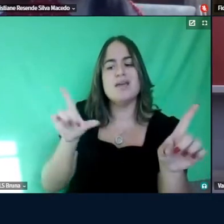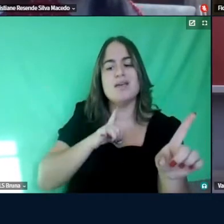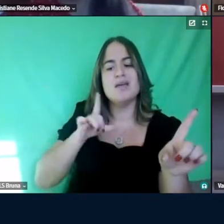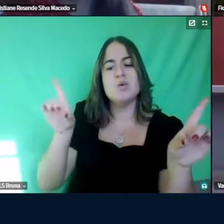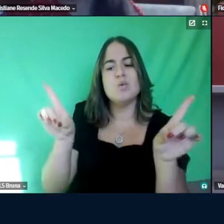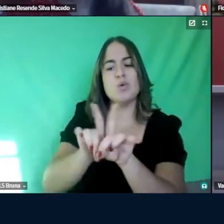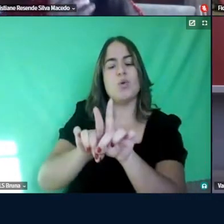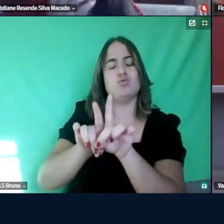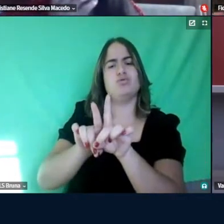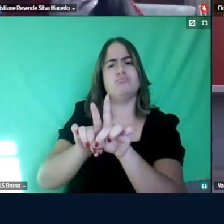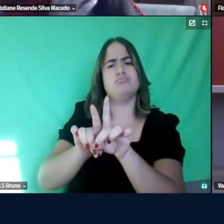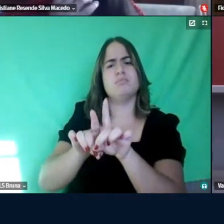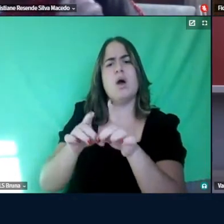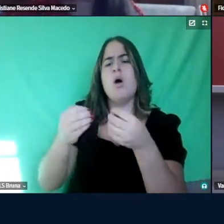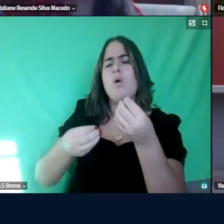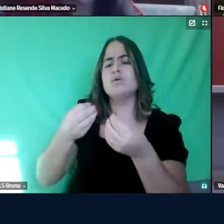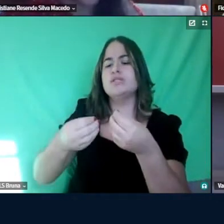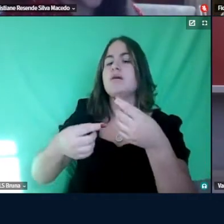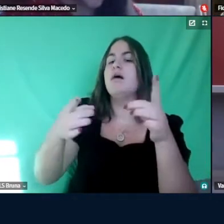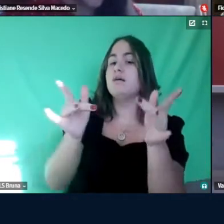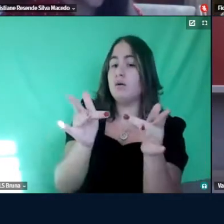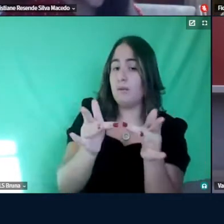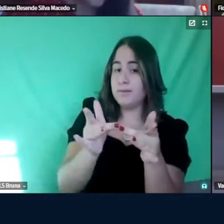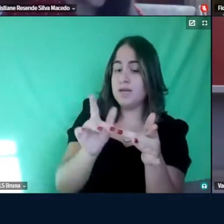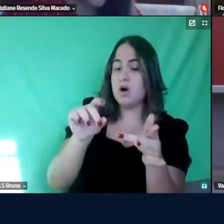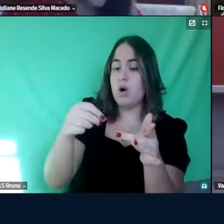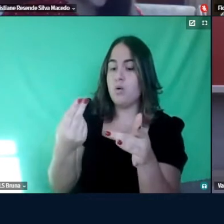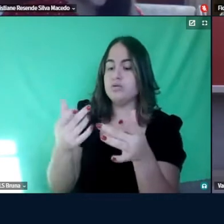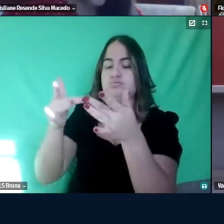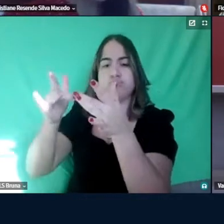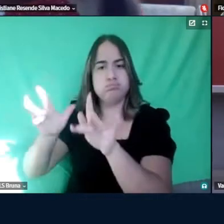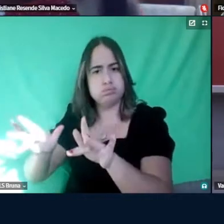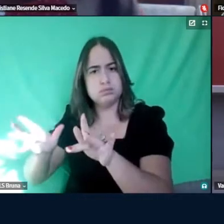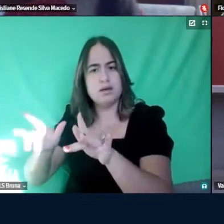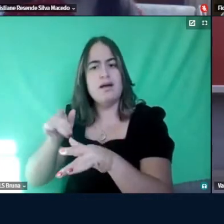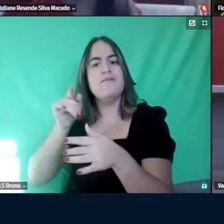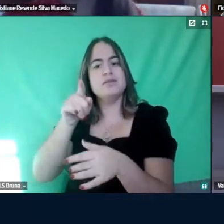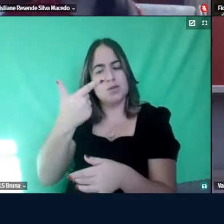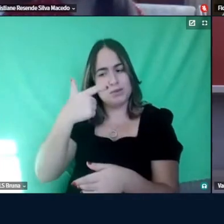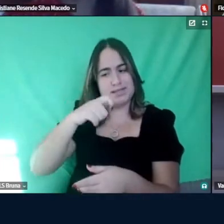divergem, né, e você conseguiu, a meu ver, fazer isso muito bem.